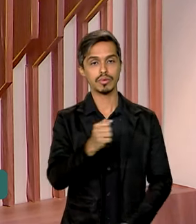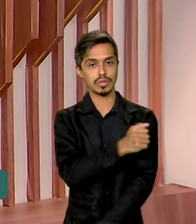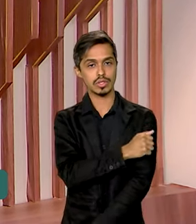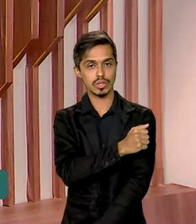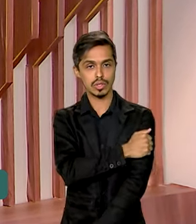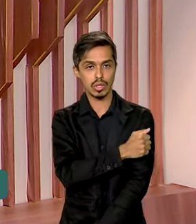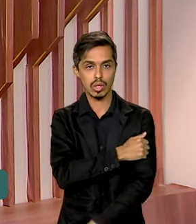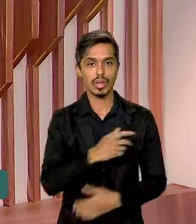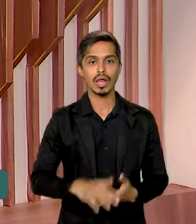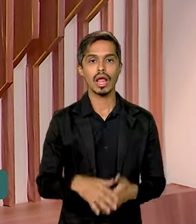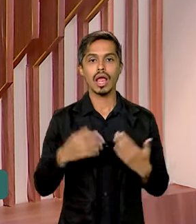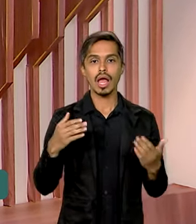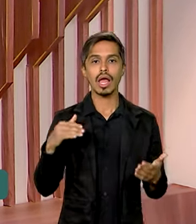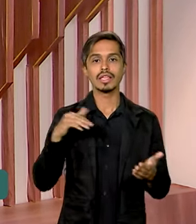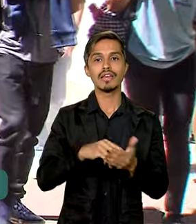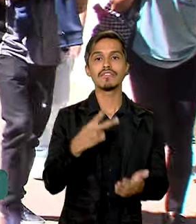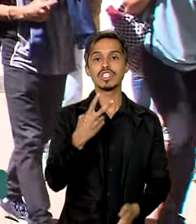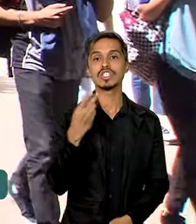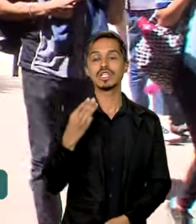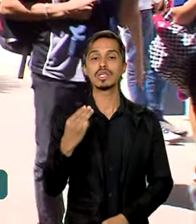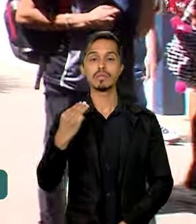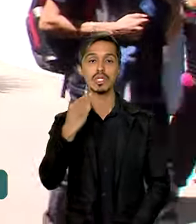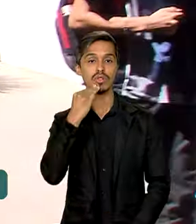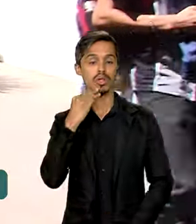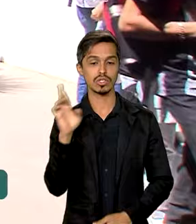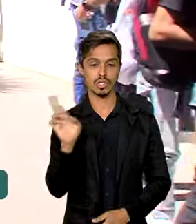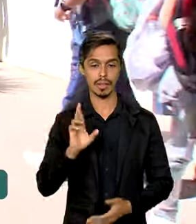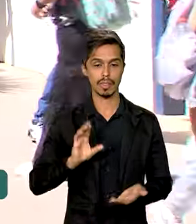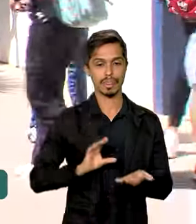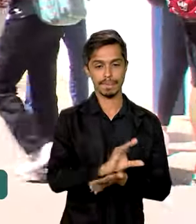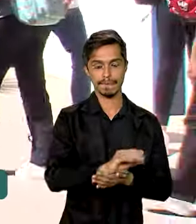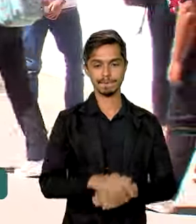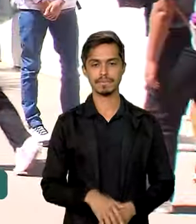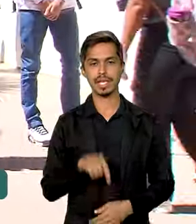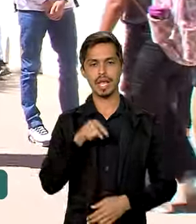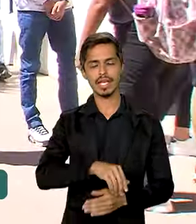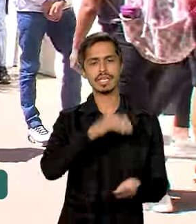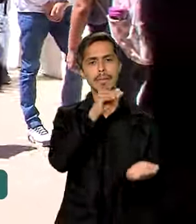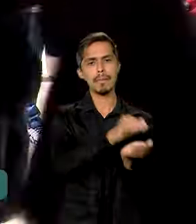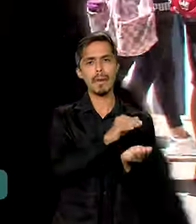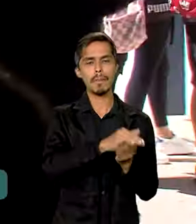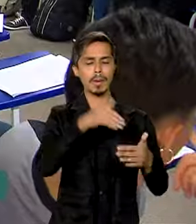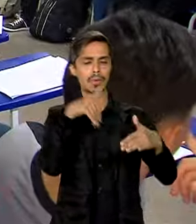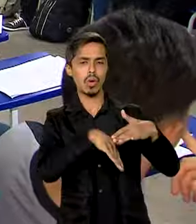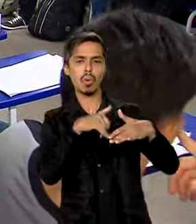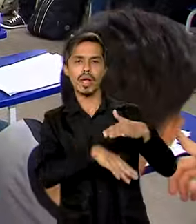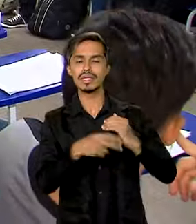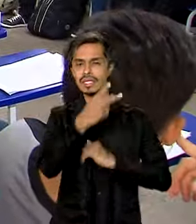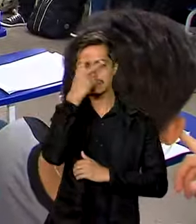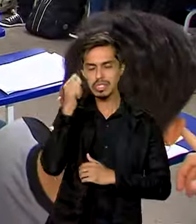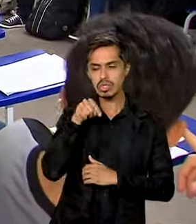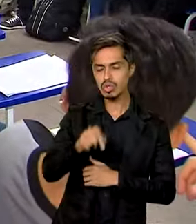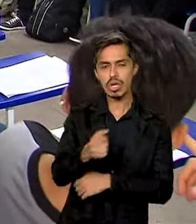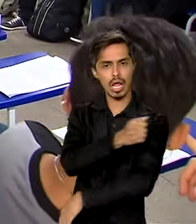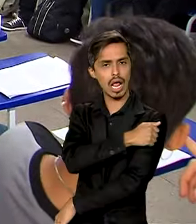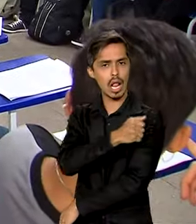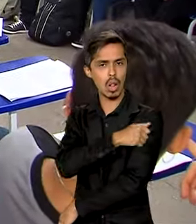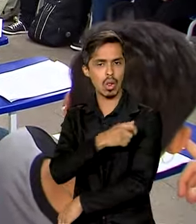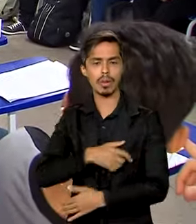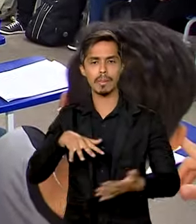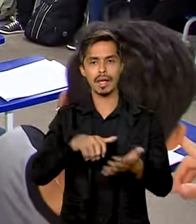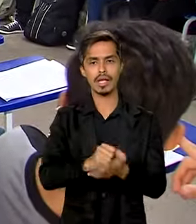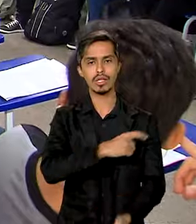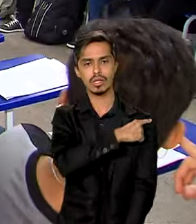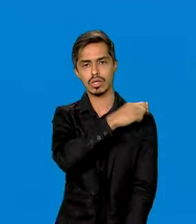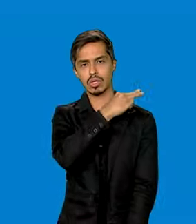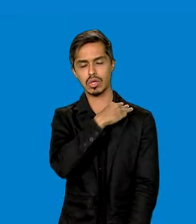23 milhões de reais. O Pé-de-meia funciona como uma poupança para estudantes de baixa renda matriculados no ensino